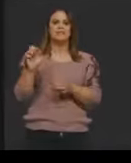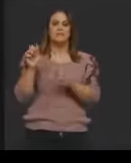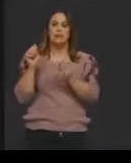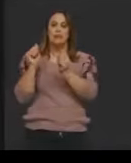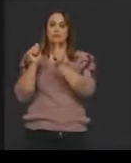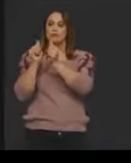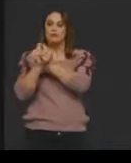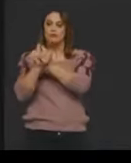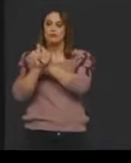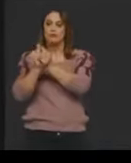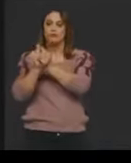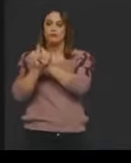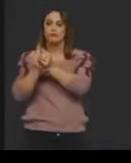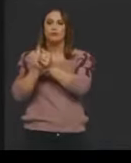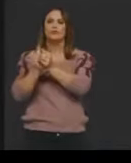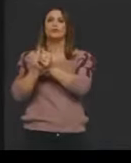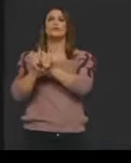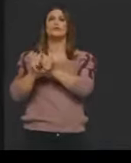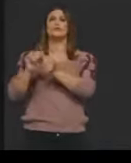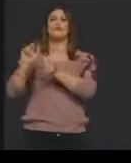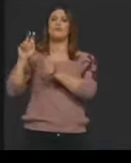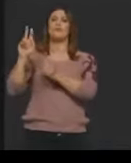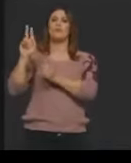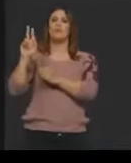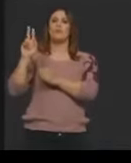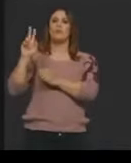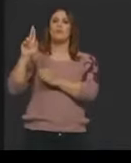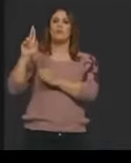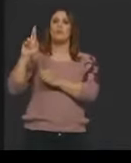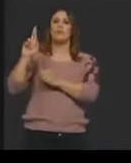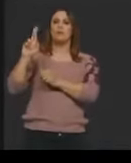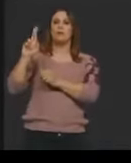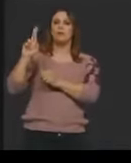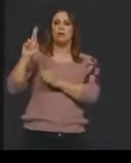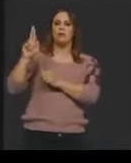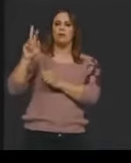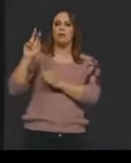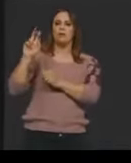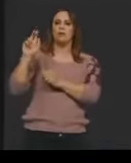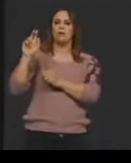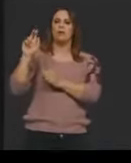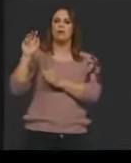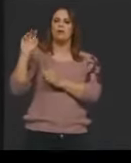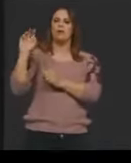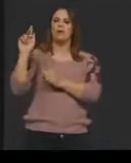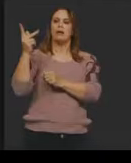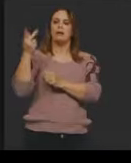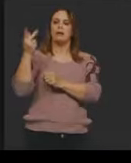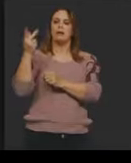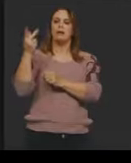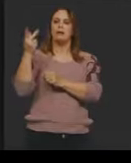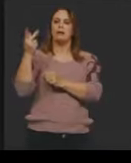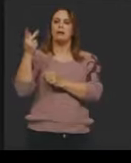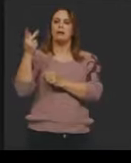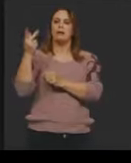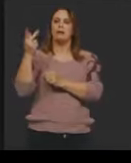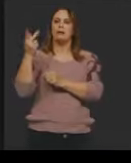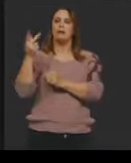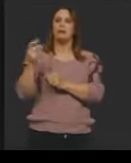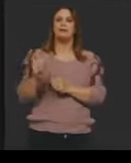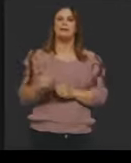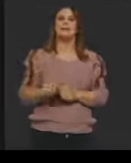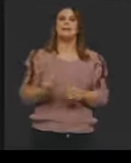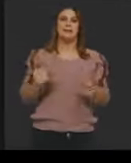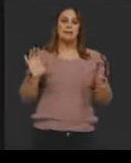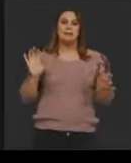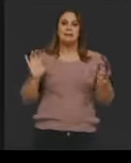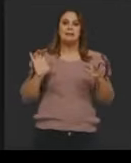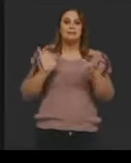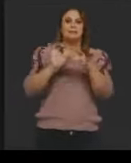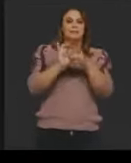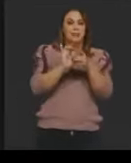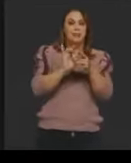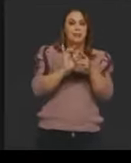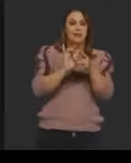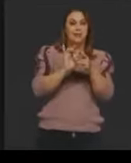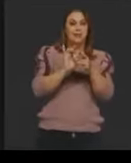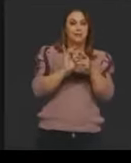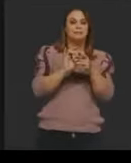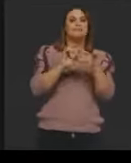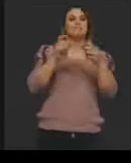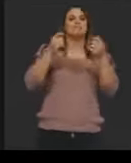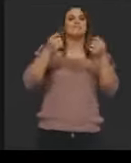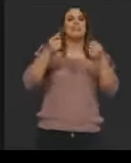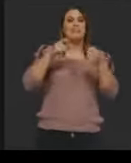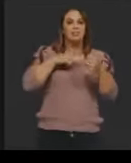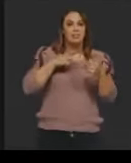E ligado, então, a esse carboidrato, a essa pentose, eu vou ter uma base nitrogenada. Onde essa